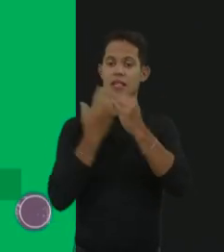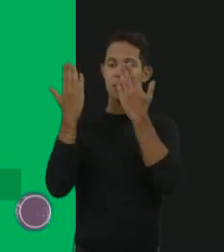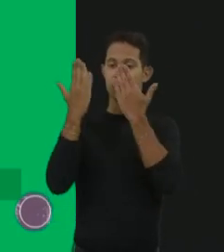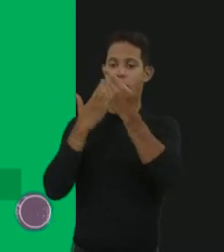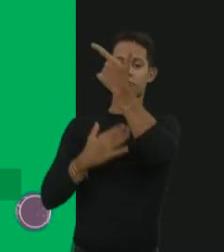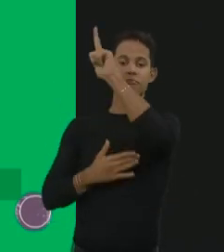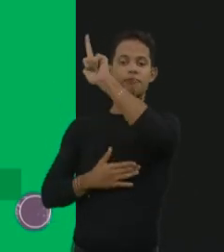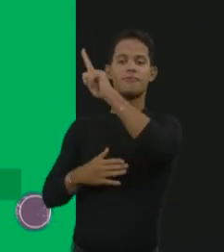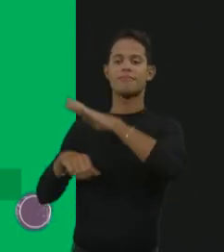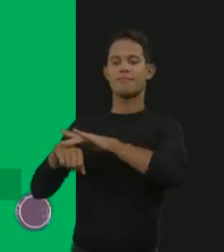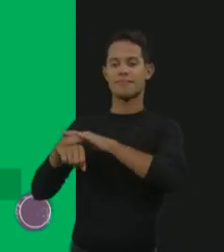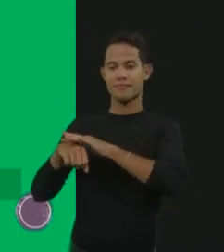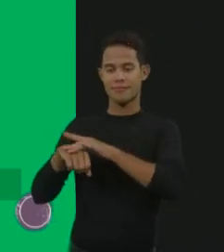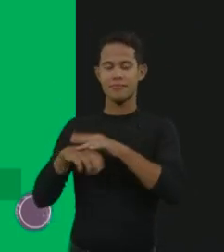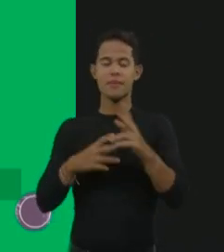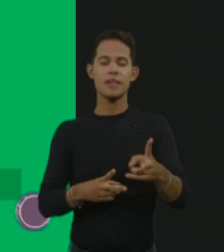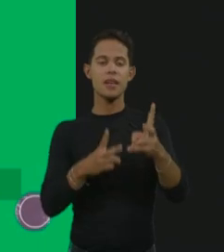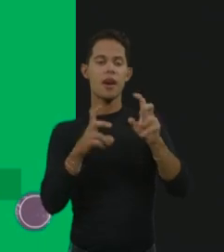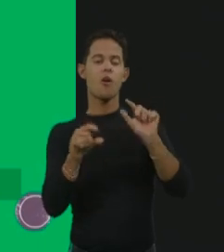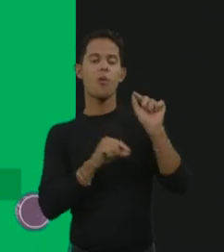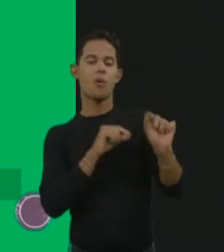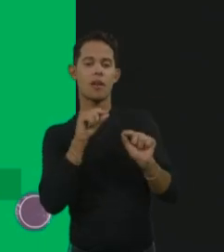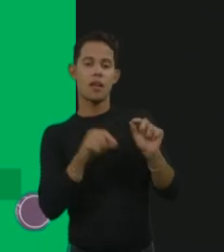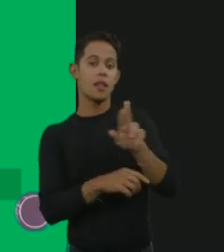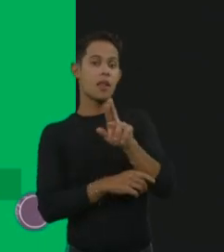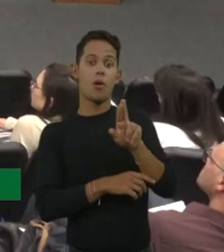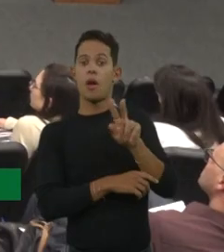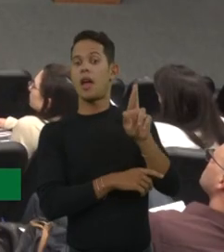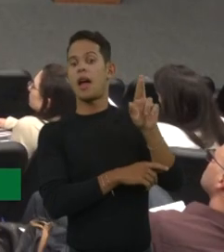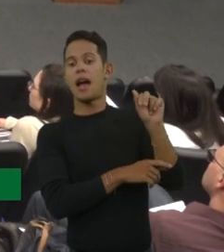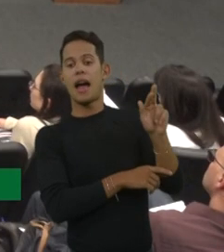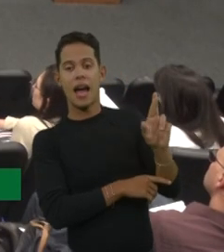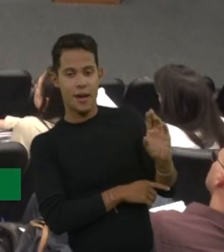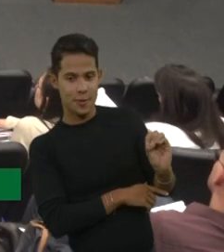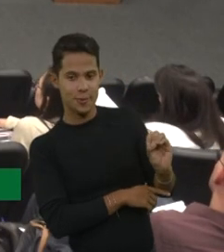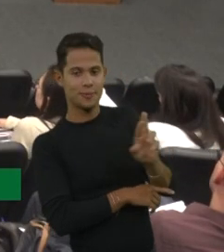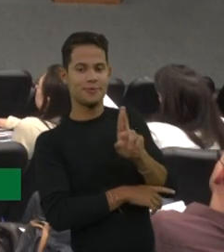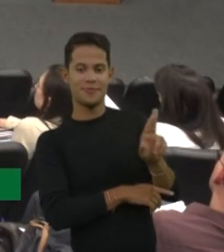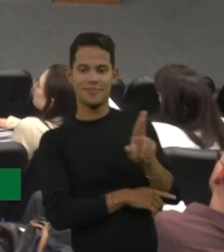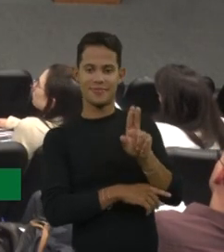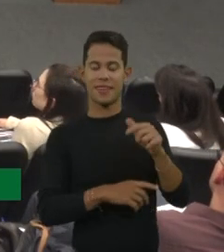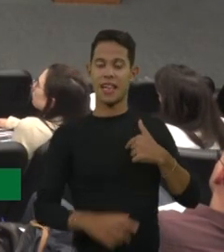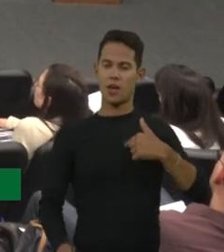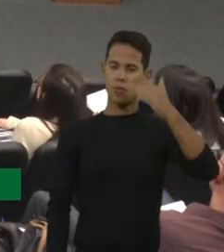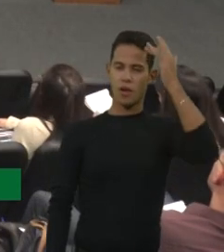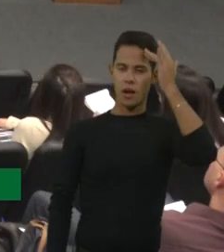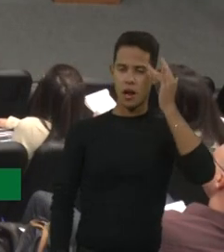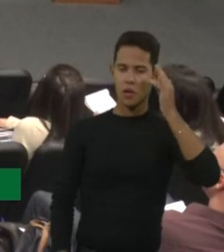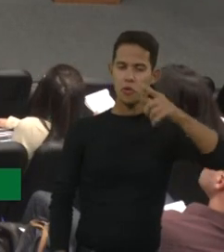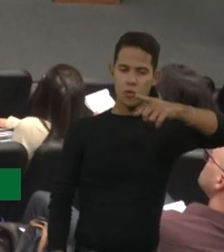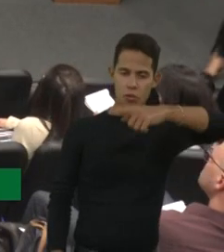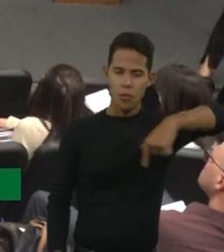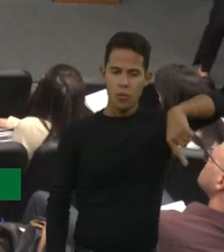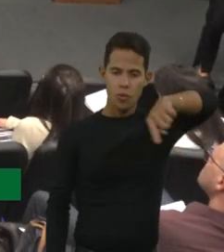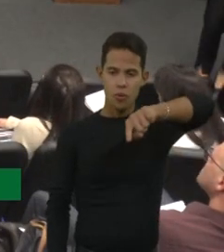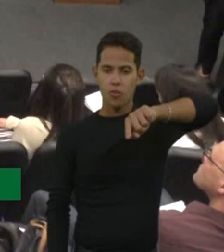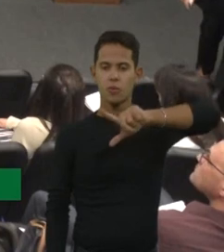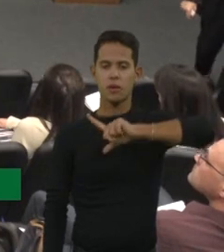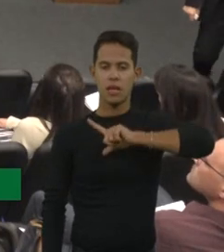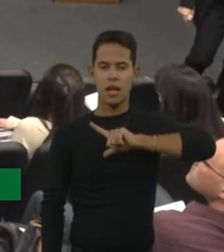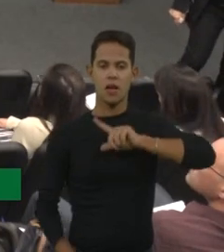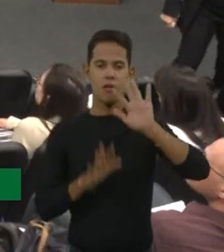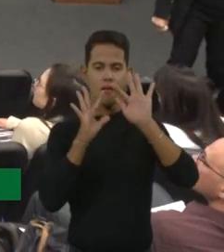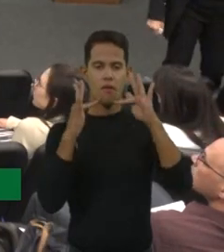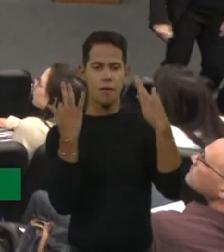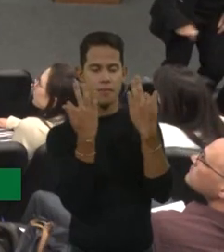a gente acaba vendo que, de repente, não é tão raro assim. Eu acredito que vocês, a gente tem uma família bastante